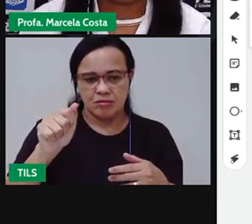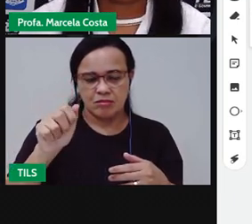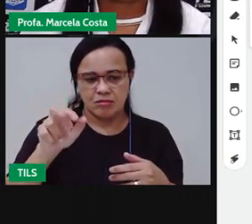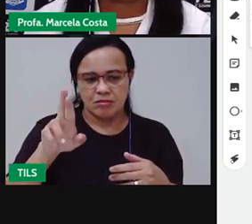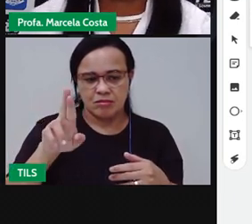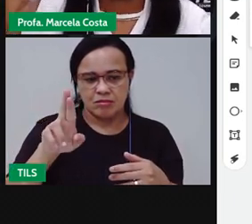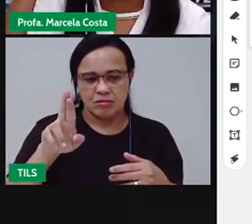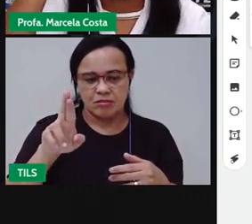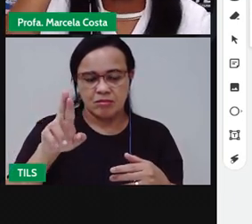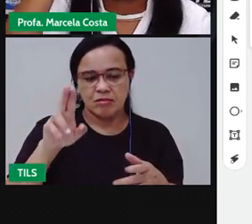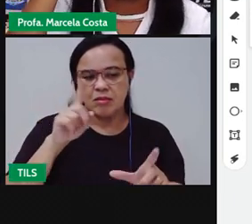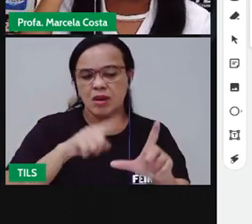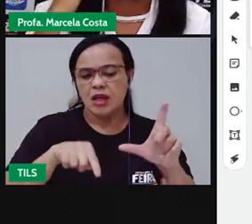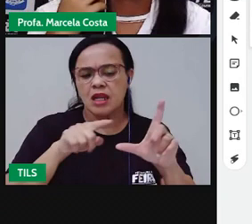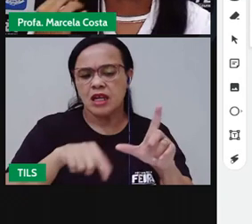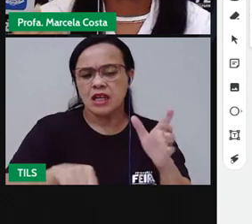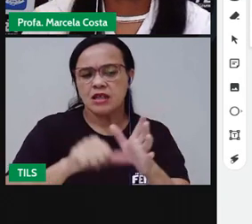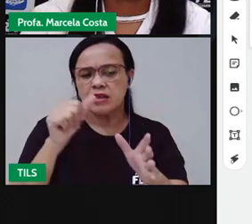primeiro.